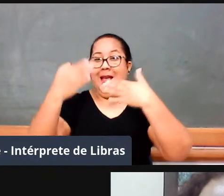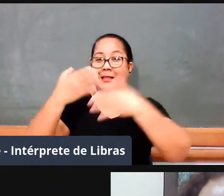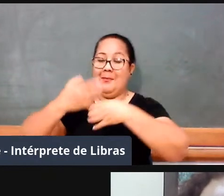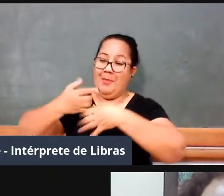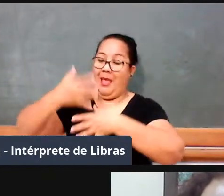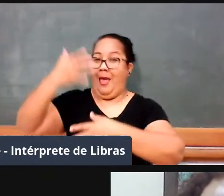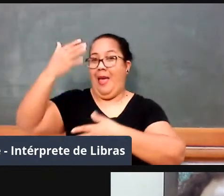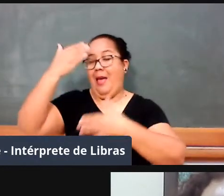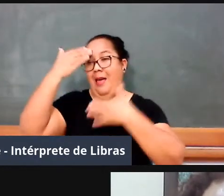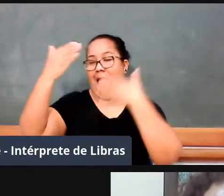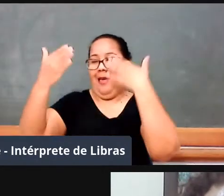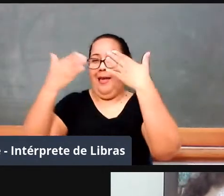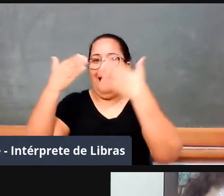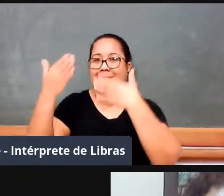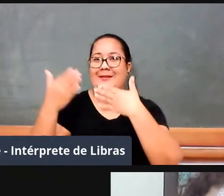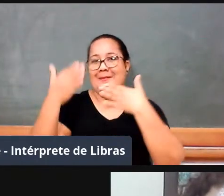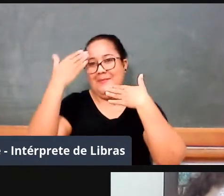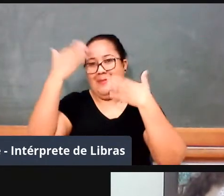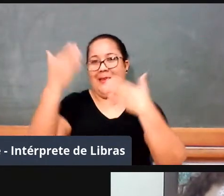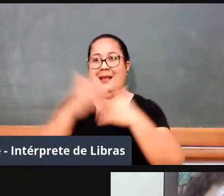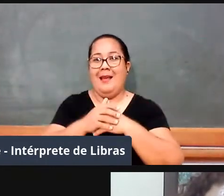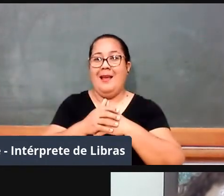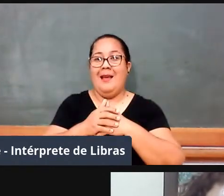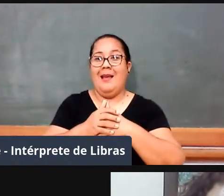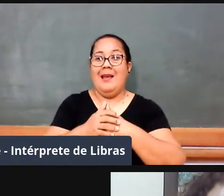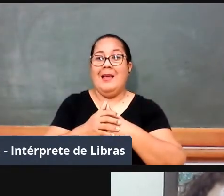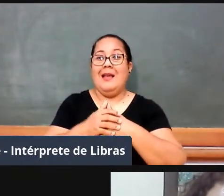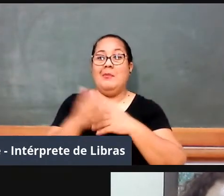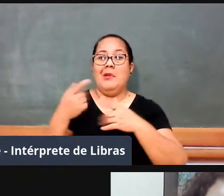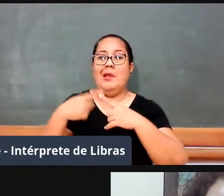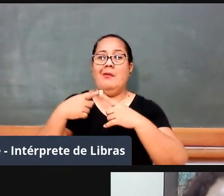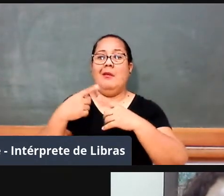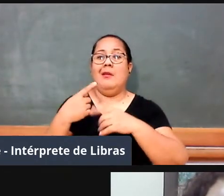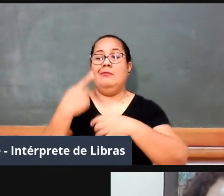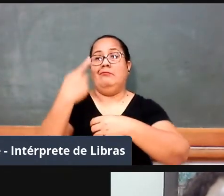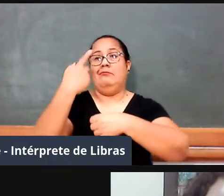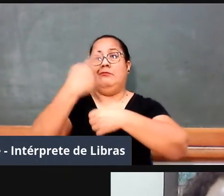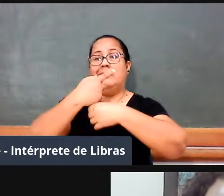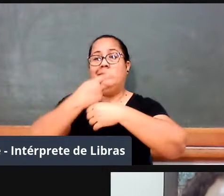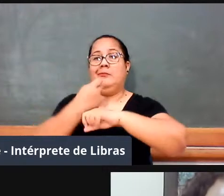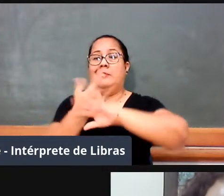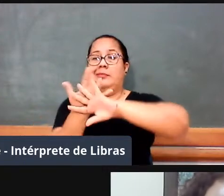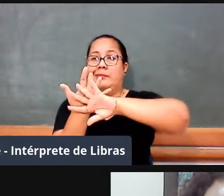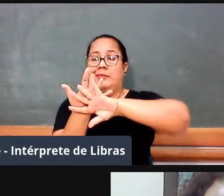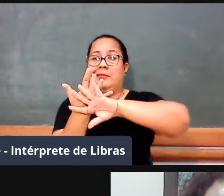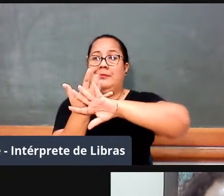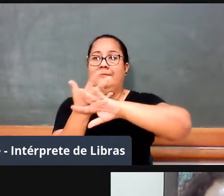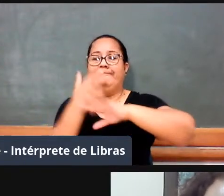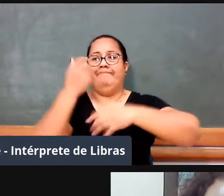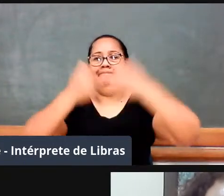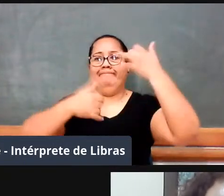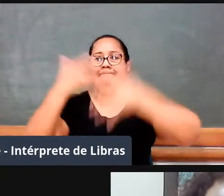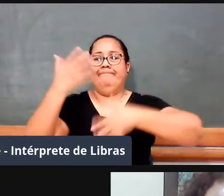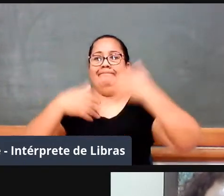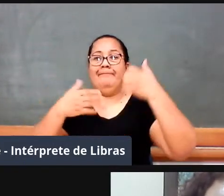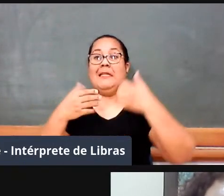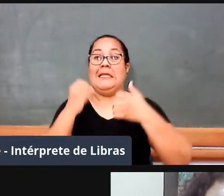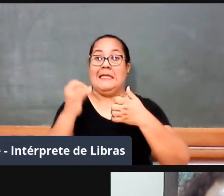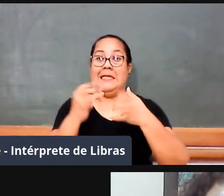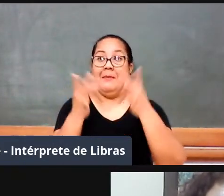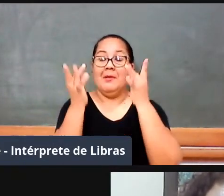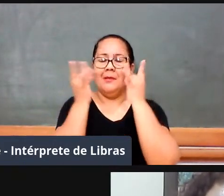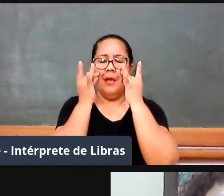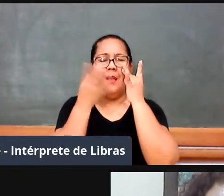falando, né, o presencial seria um pouco diferente, mas, então, eu agradeço muito aí pela paciência, também